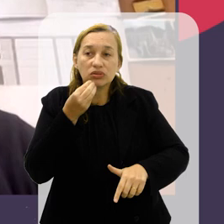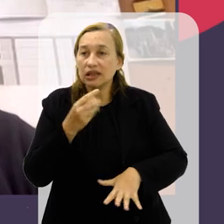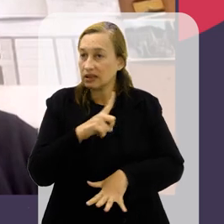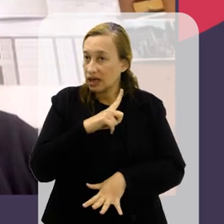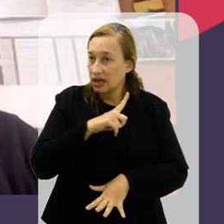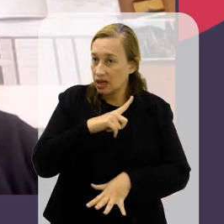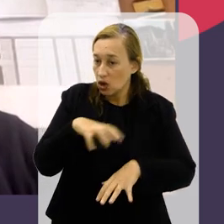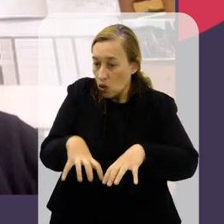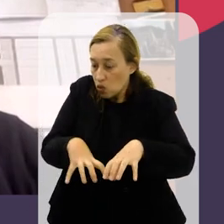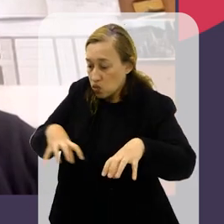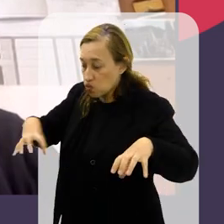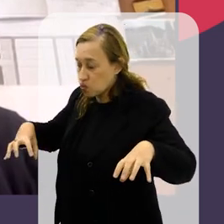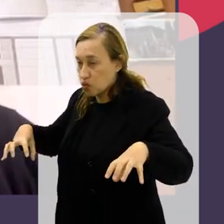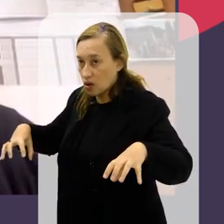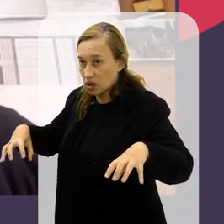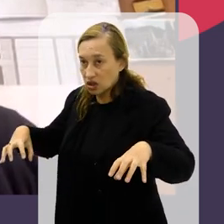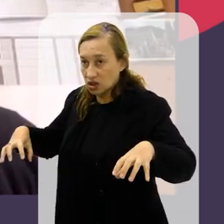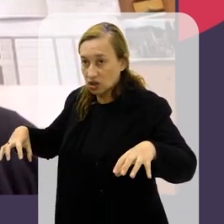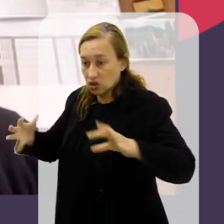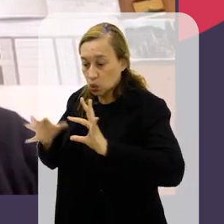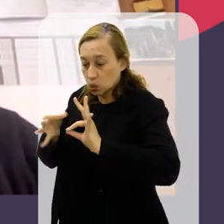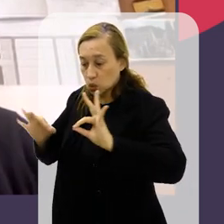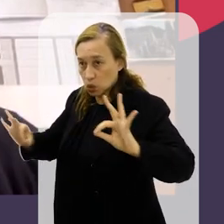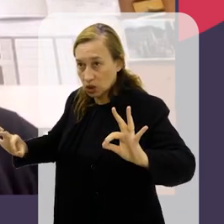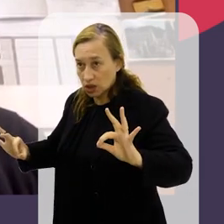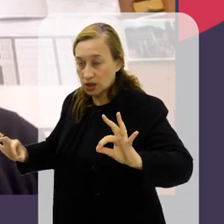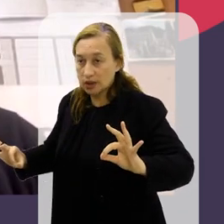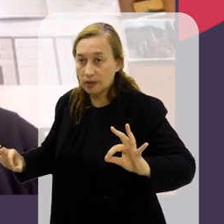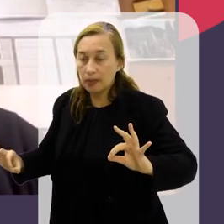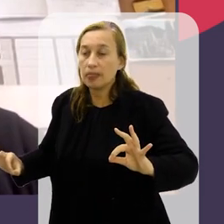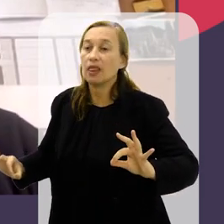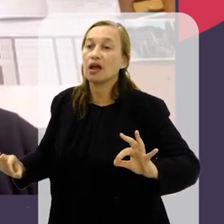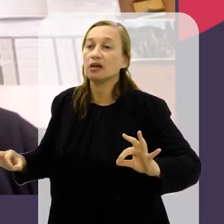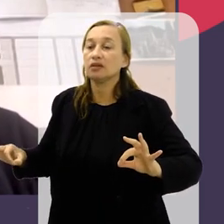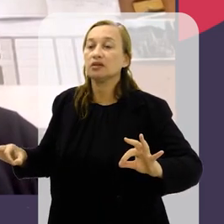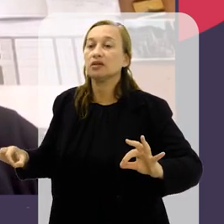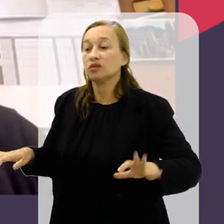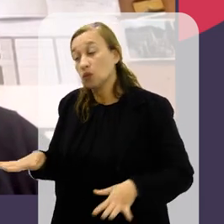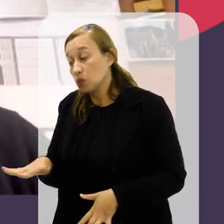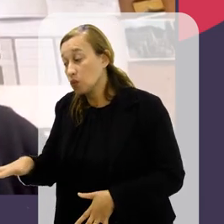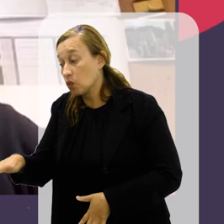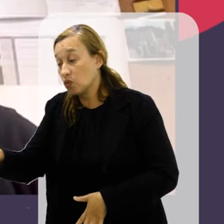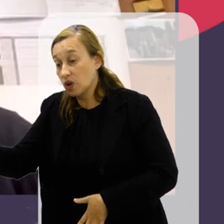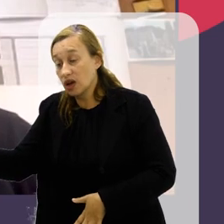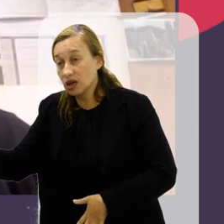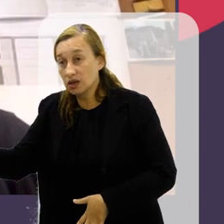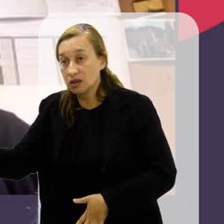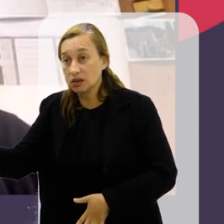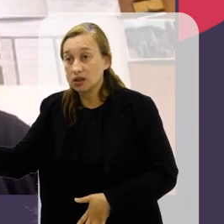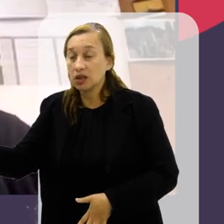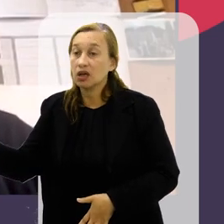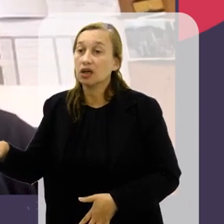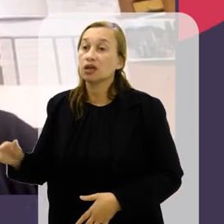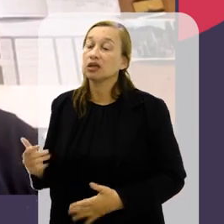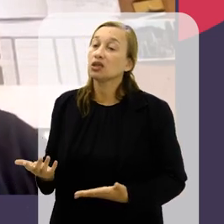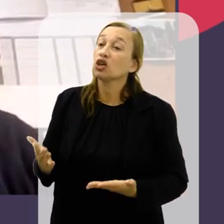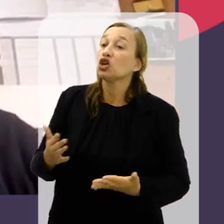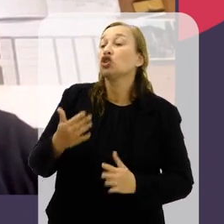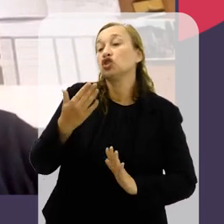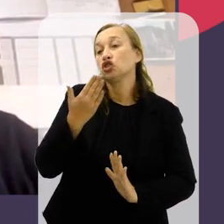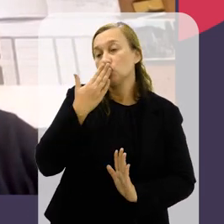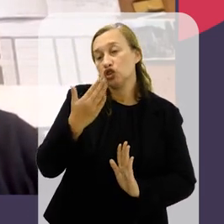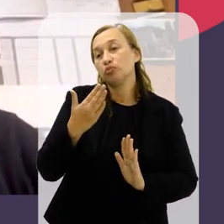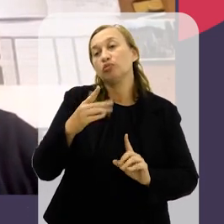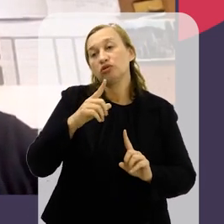oportunidades, vamos dizer assim. De fato, essas áreas mais das bordas ou mais periféricas, elas são mais